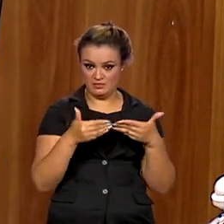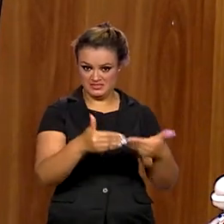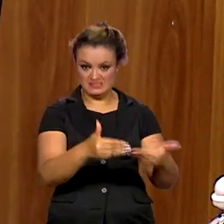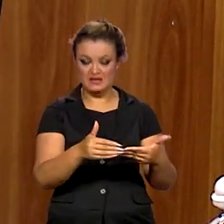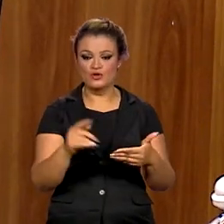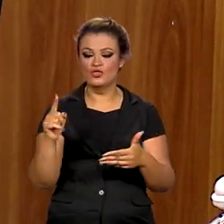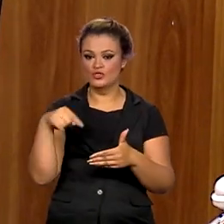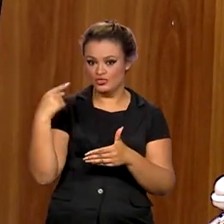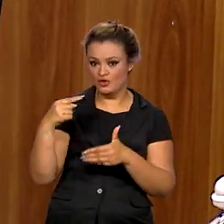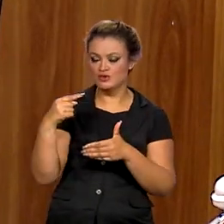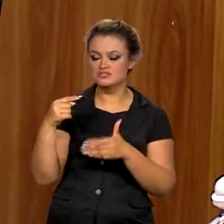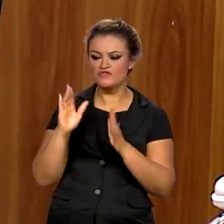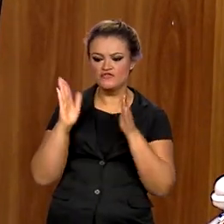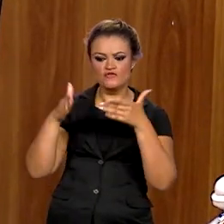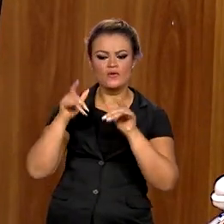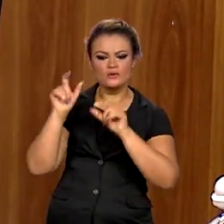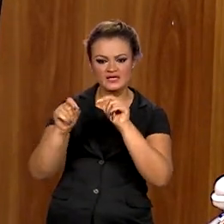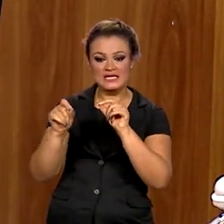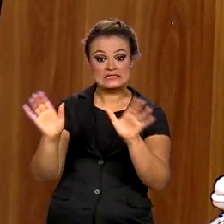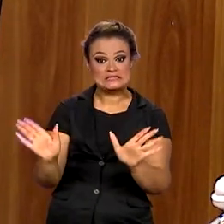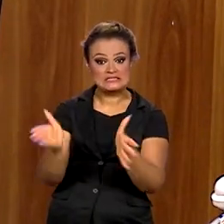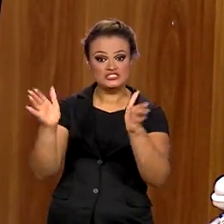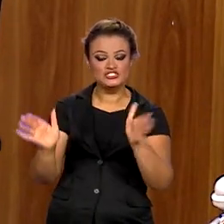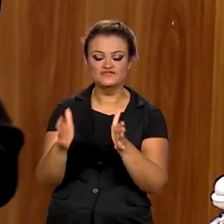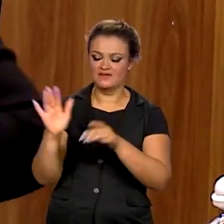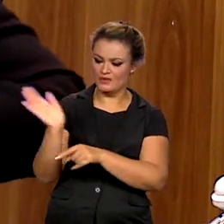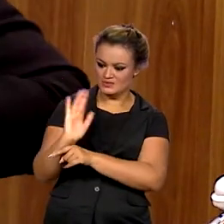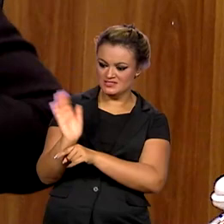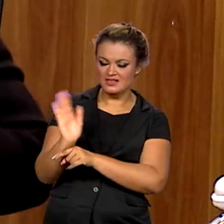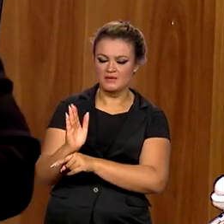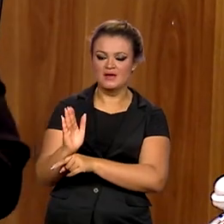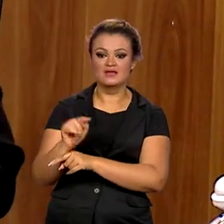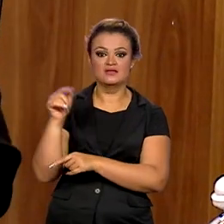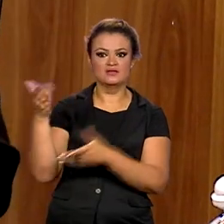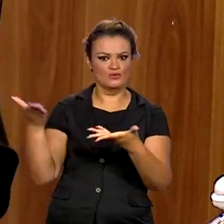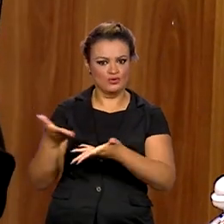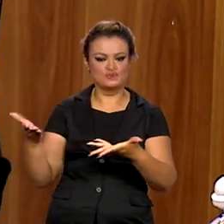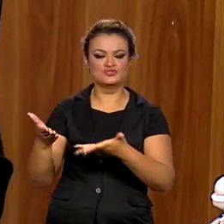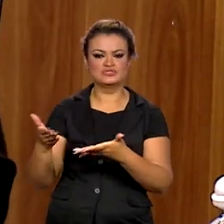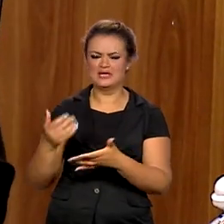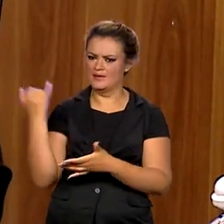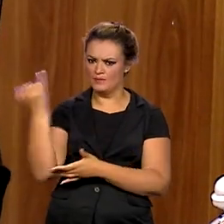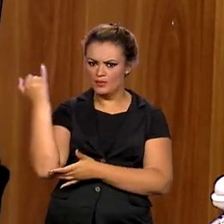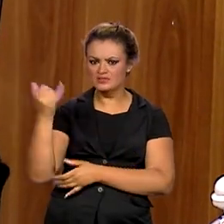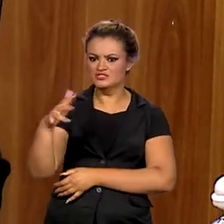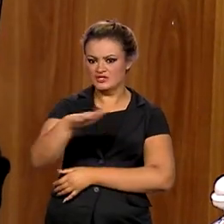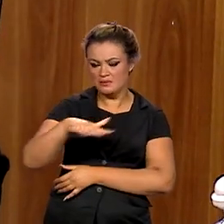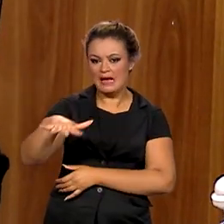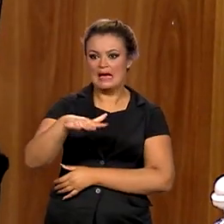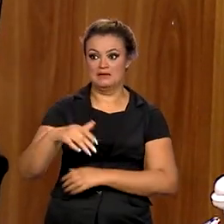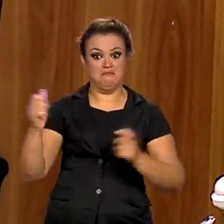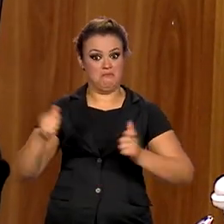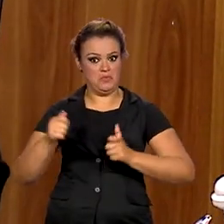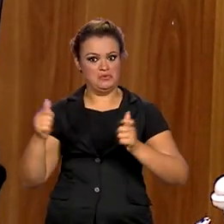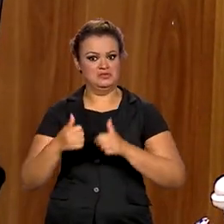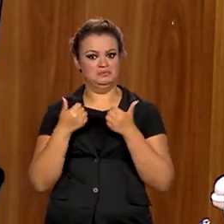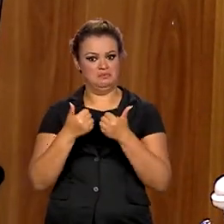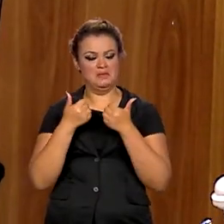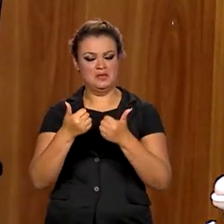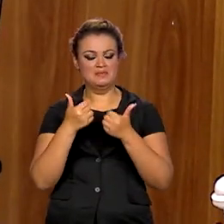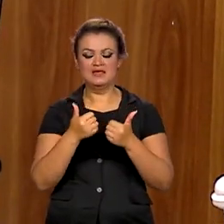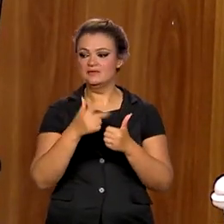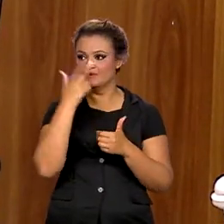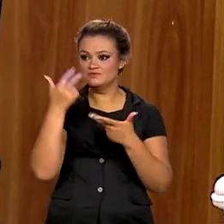trabalhando para que esse fomento ao cinema, que hoje é uma ferramenta, é um setor muito, muito potente, que